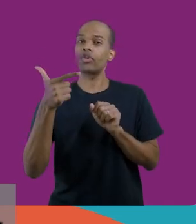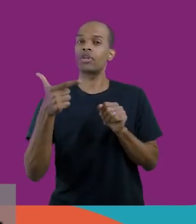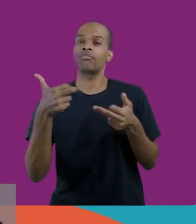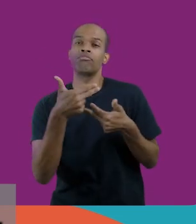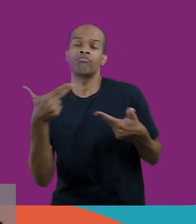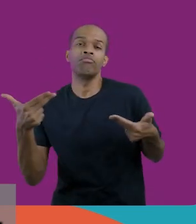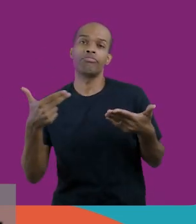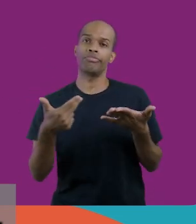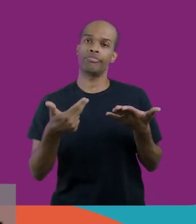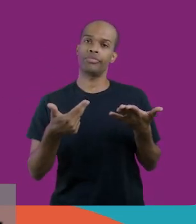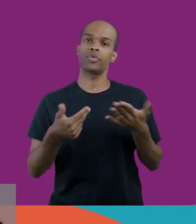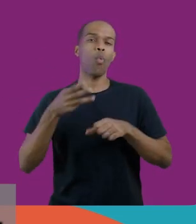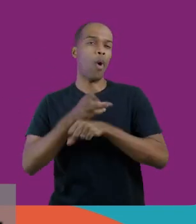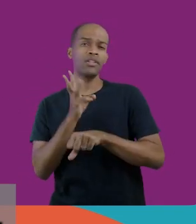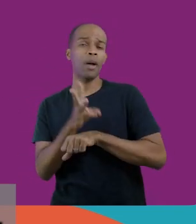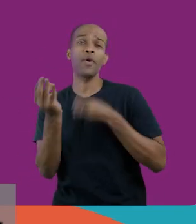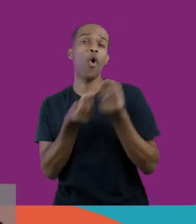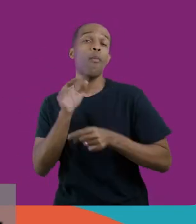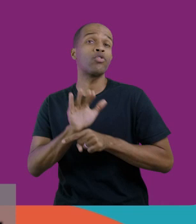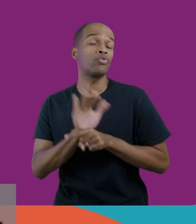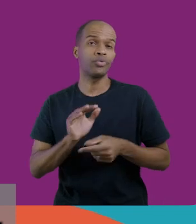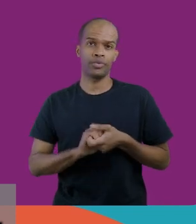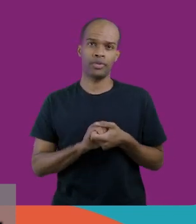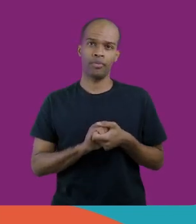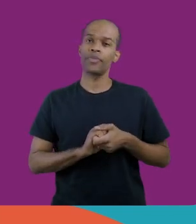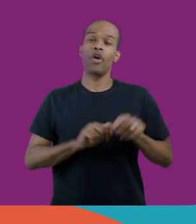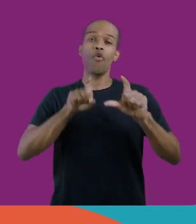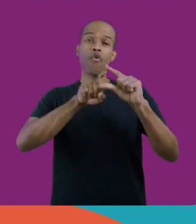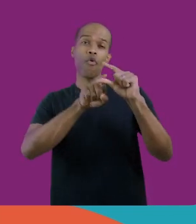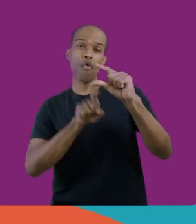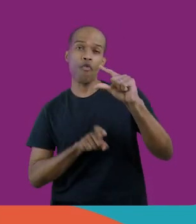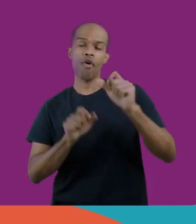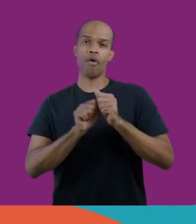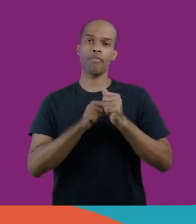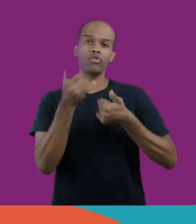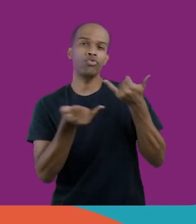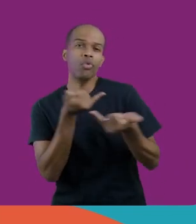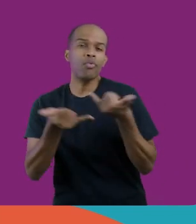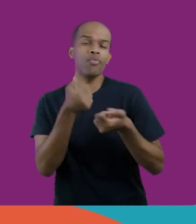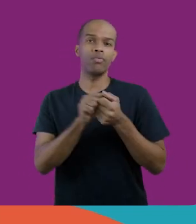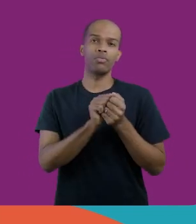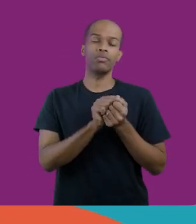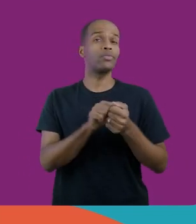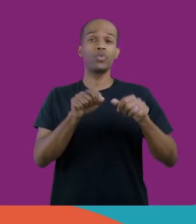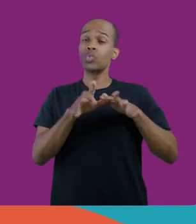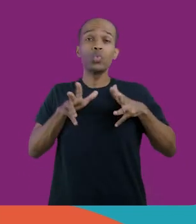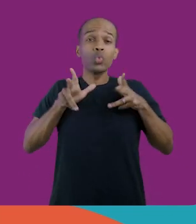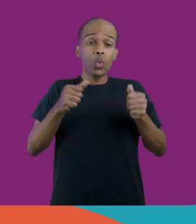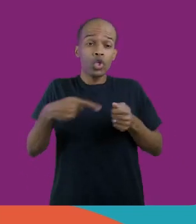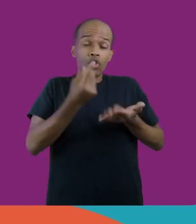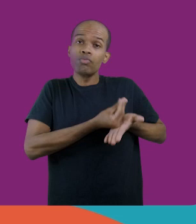funcionalidades do WhatsApp, Google Forms, jogos, então, tudo isso a gente